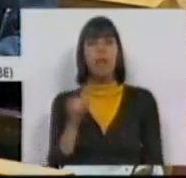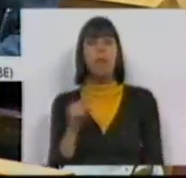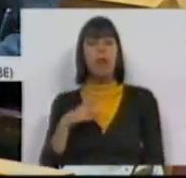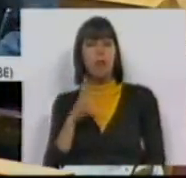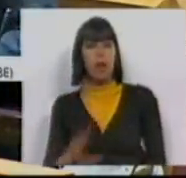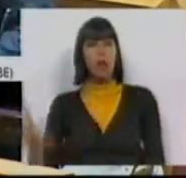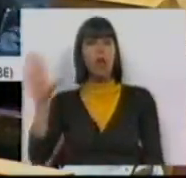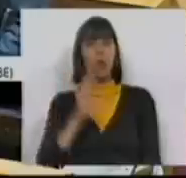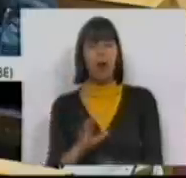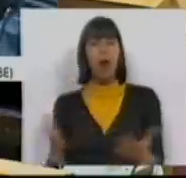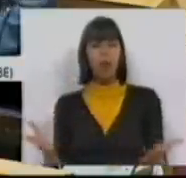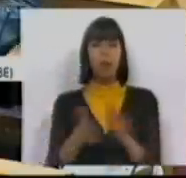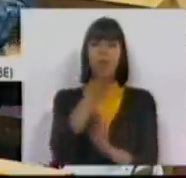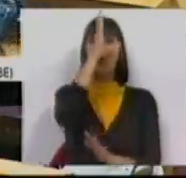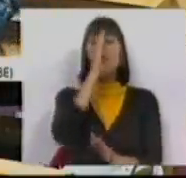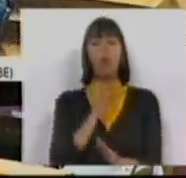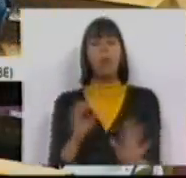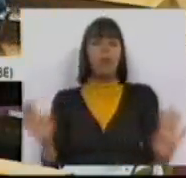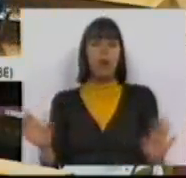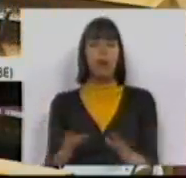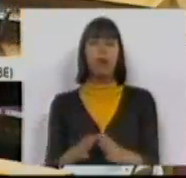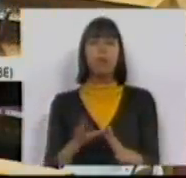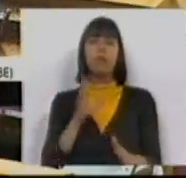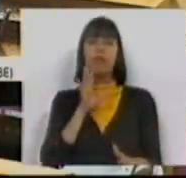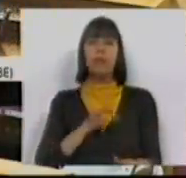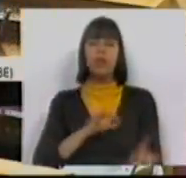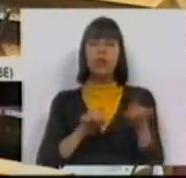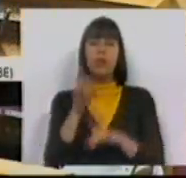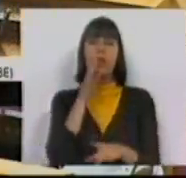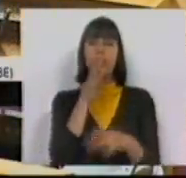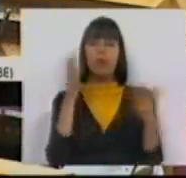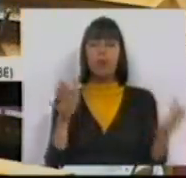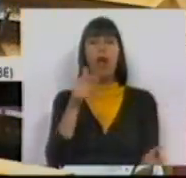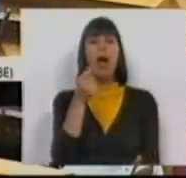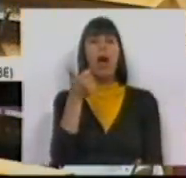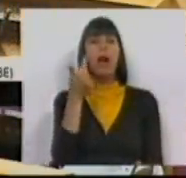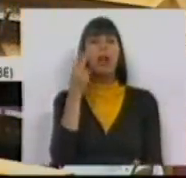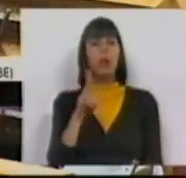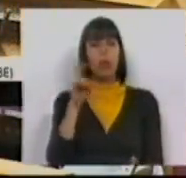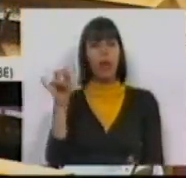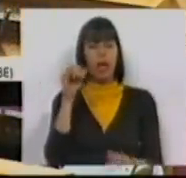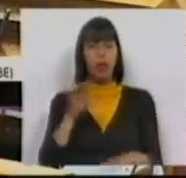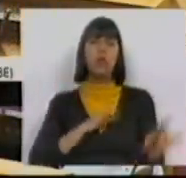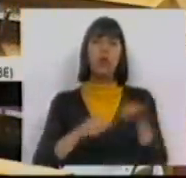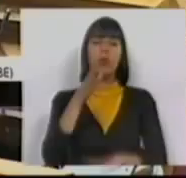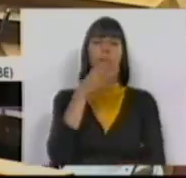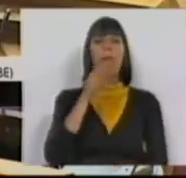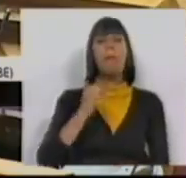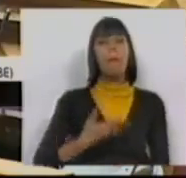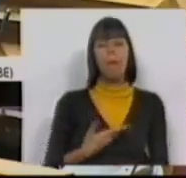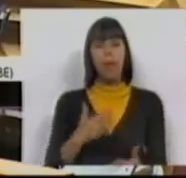nacional. O Governo, aliás, Sr. Deputado Artur Rego e Srs. Deputados do PSD,